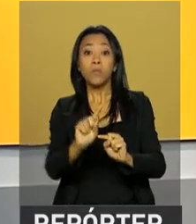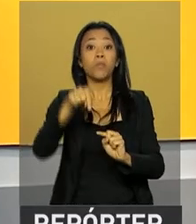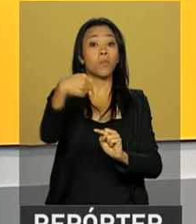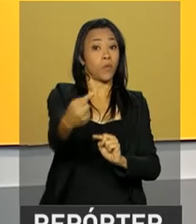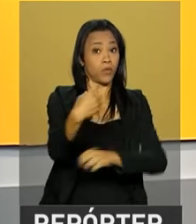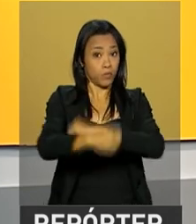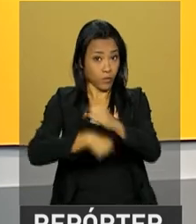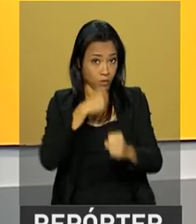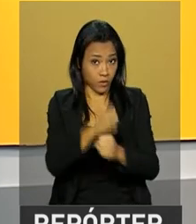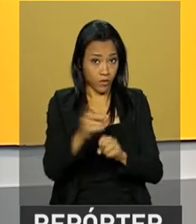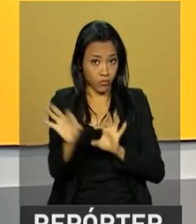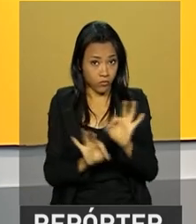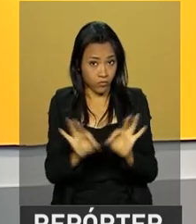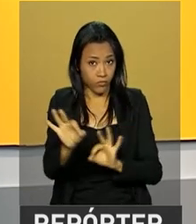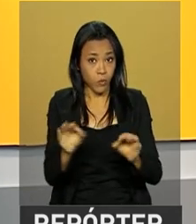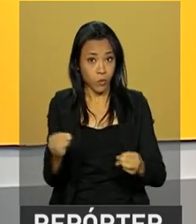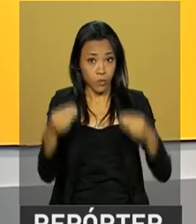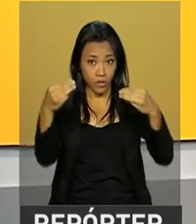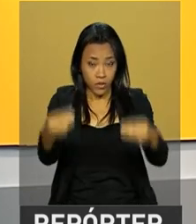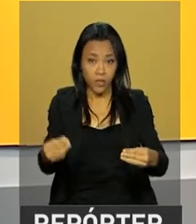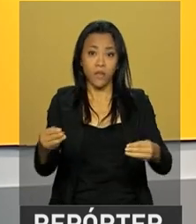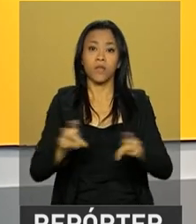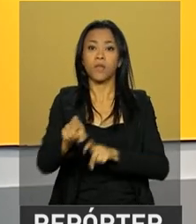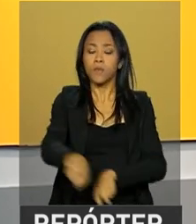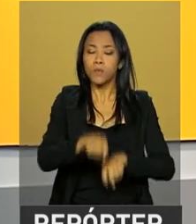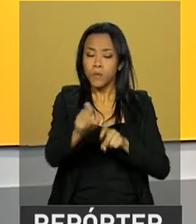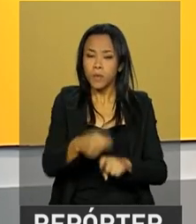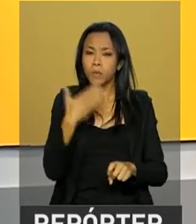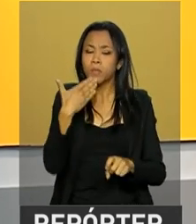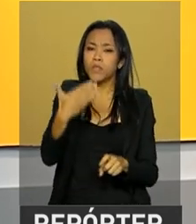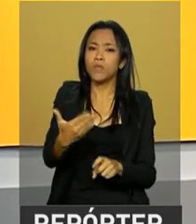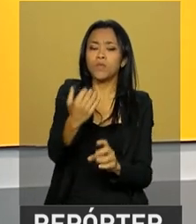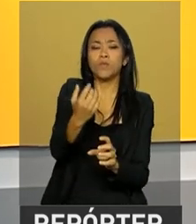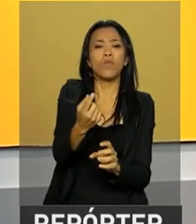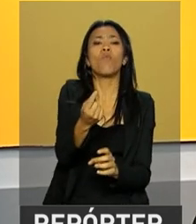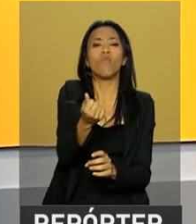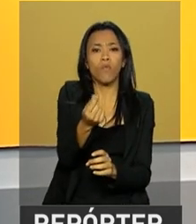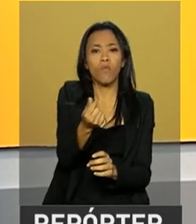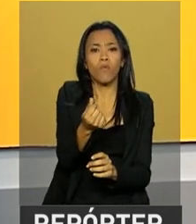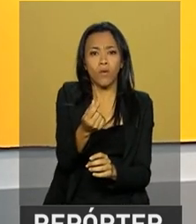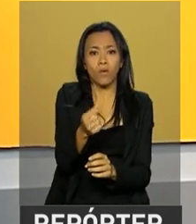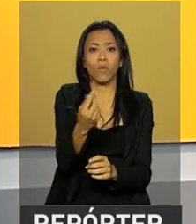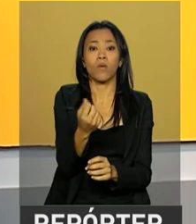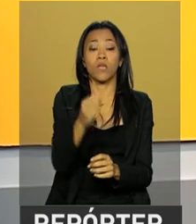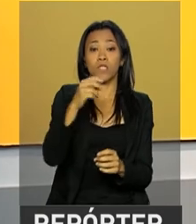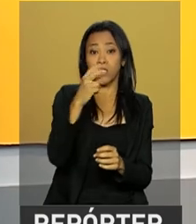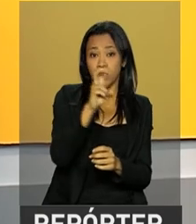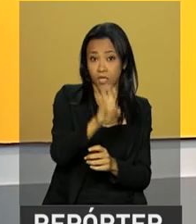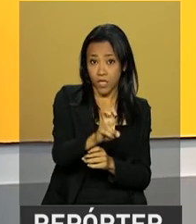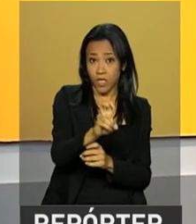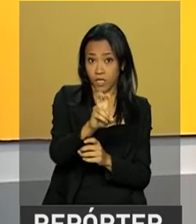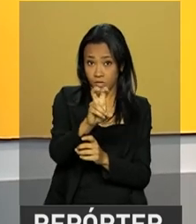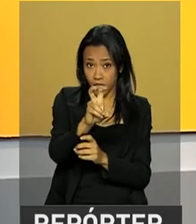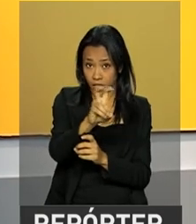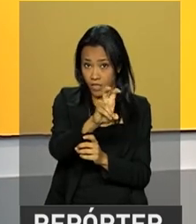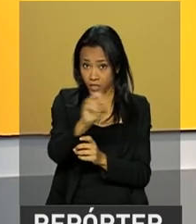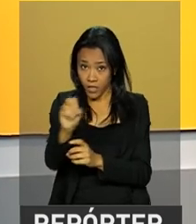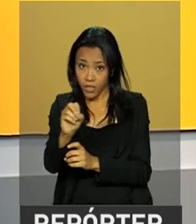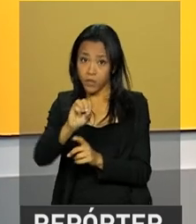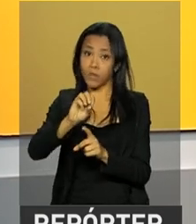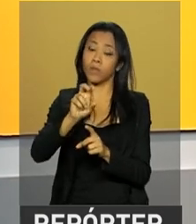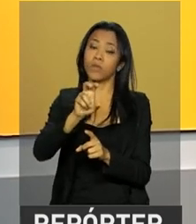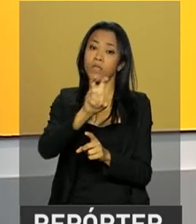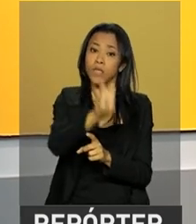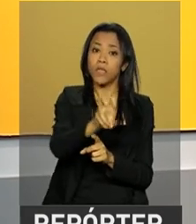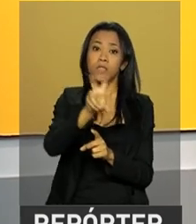o Ministério da Agricultura solicitou um orçamento de R$ 550 milhões para